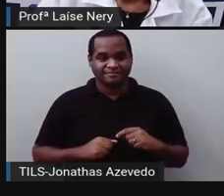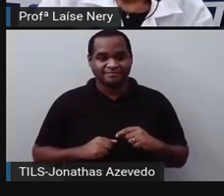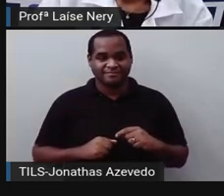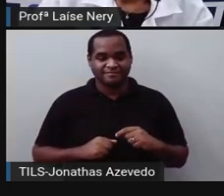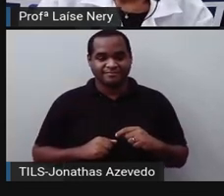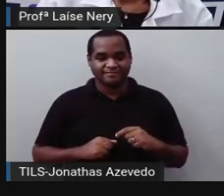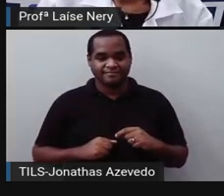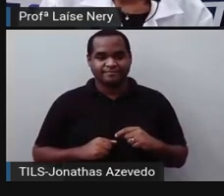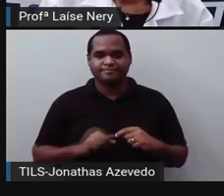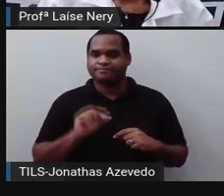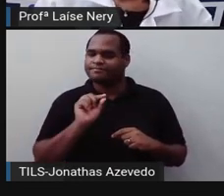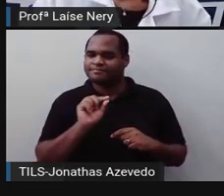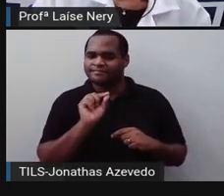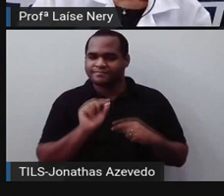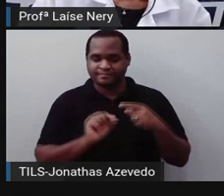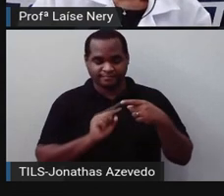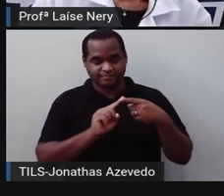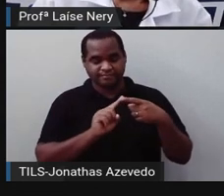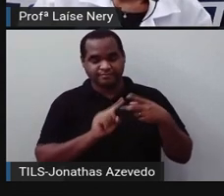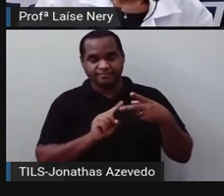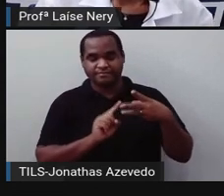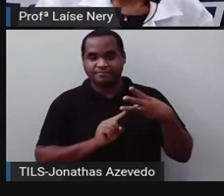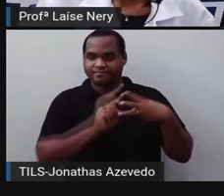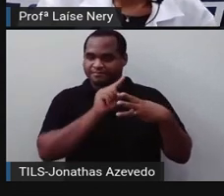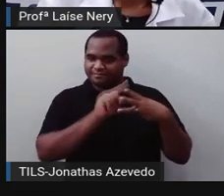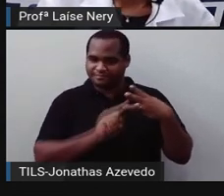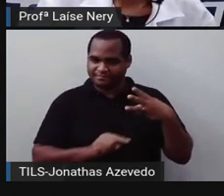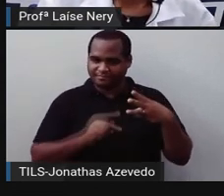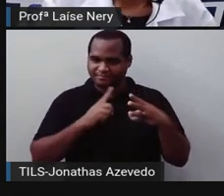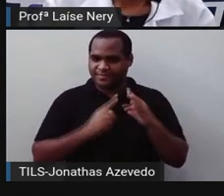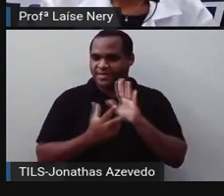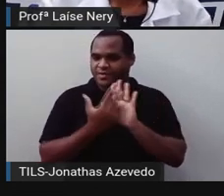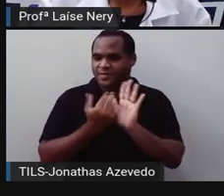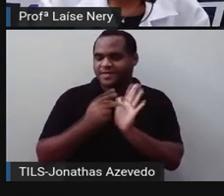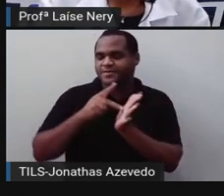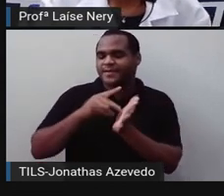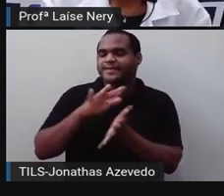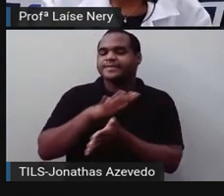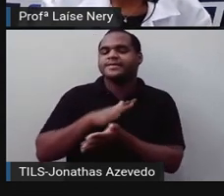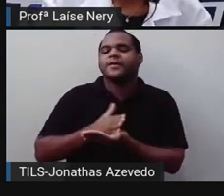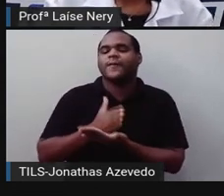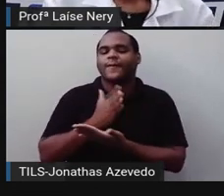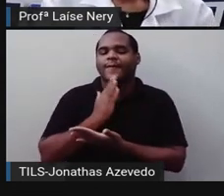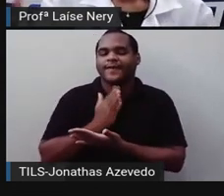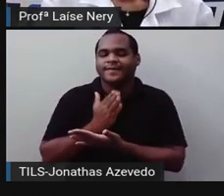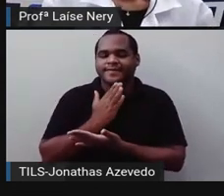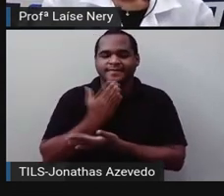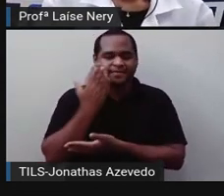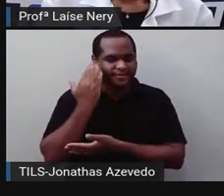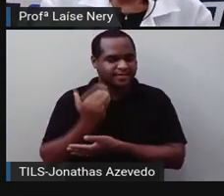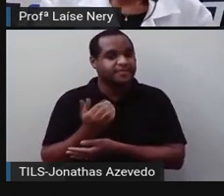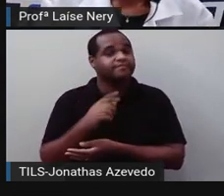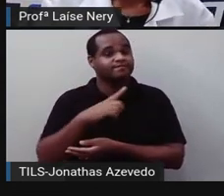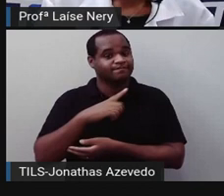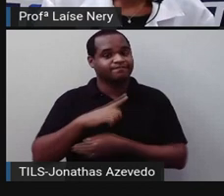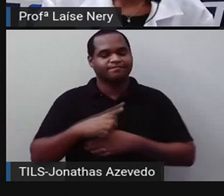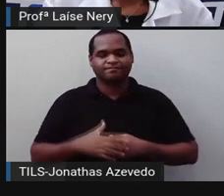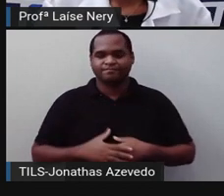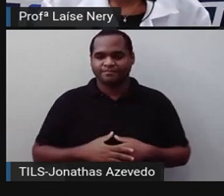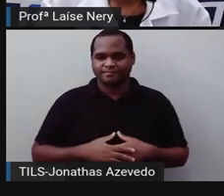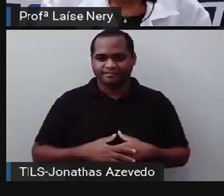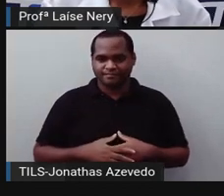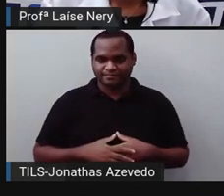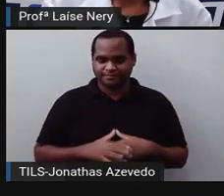E são essas as figuras geométricas que você vai conhecer. Com certeza,